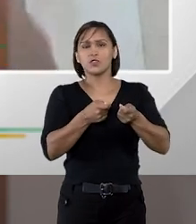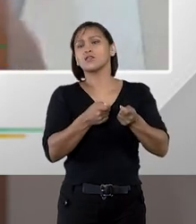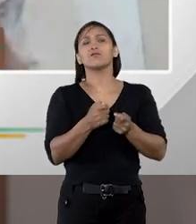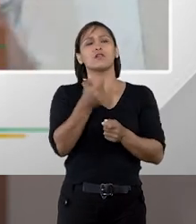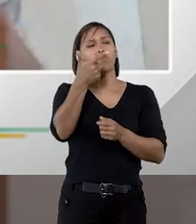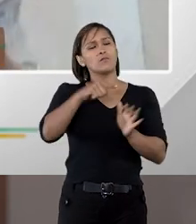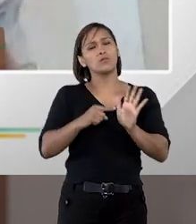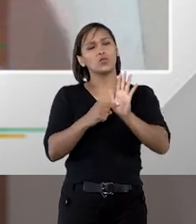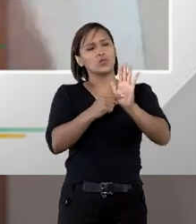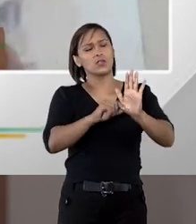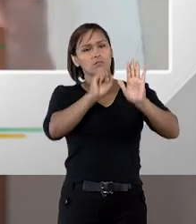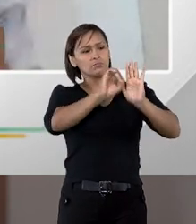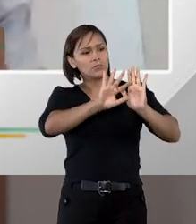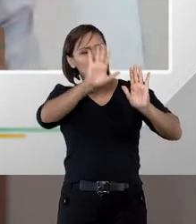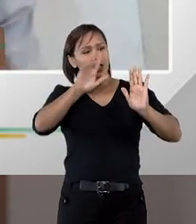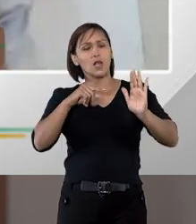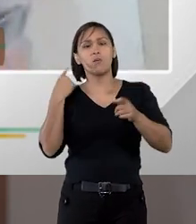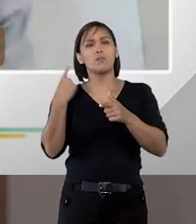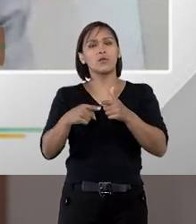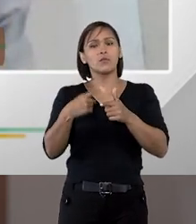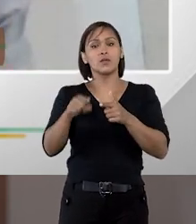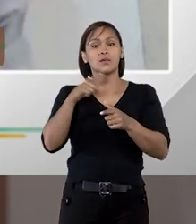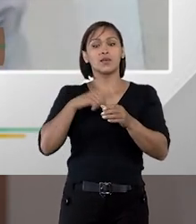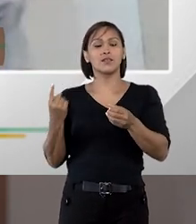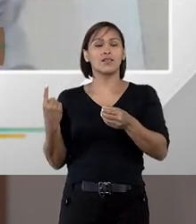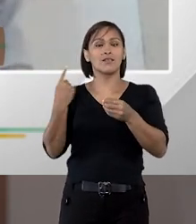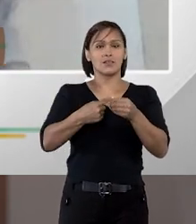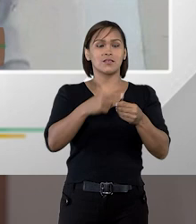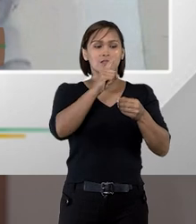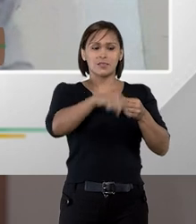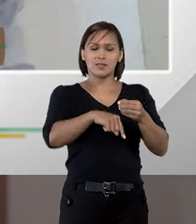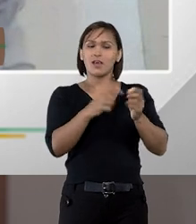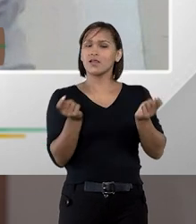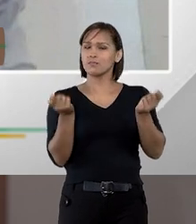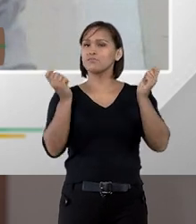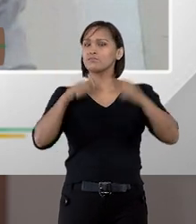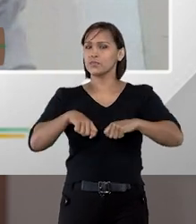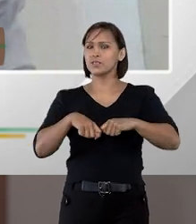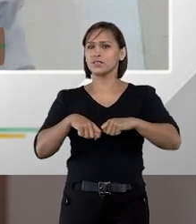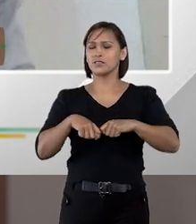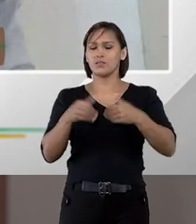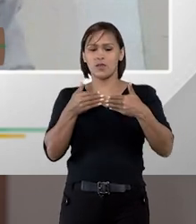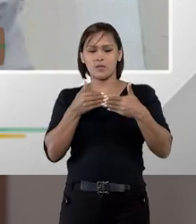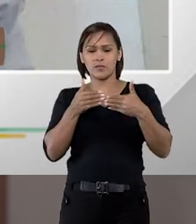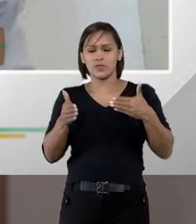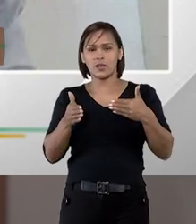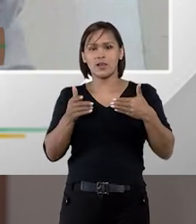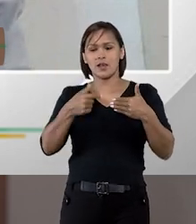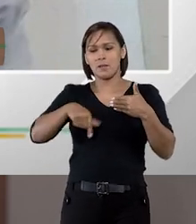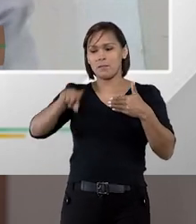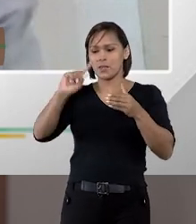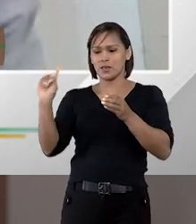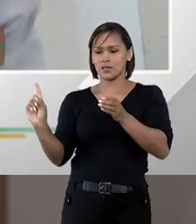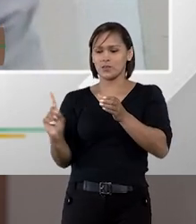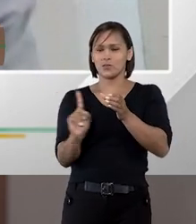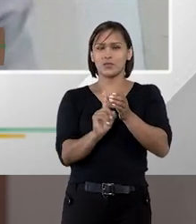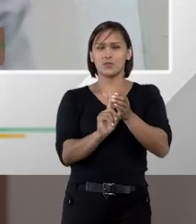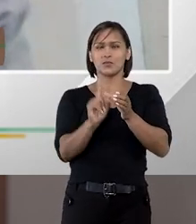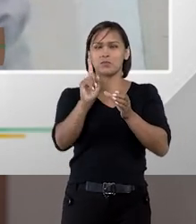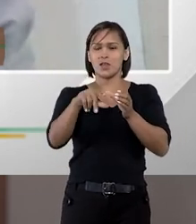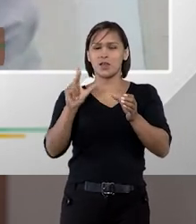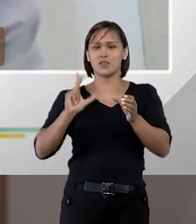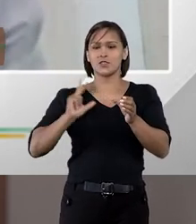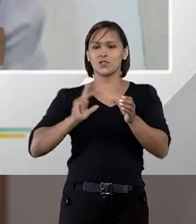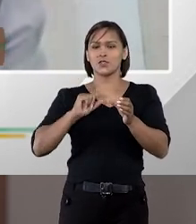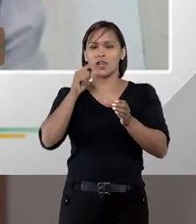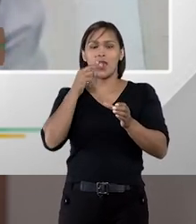trazendo e explicitando qual é o problema que ele tem e permitindo que abra-se espaço para que os